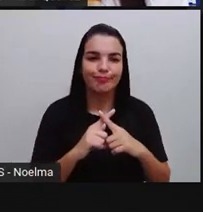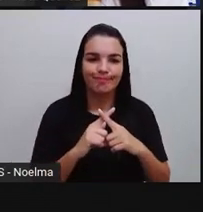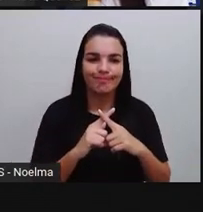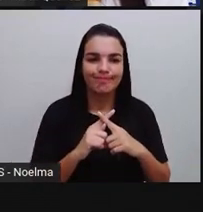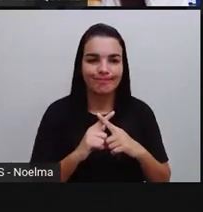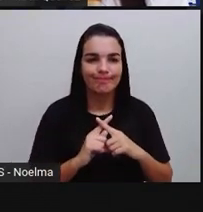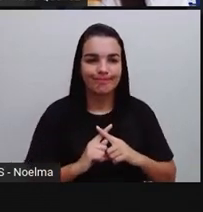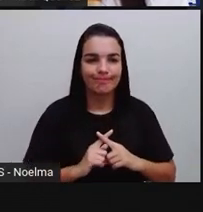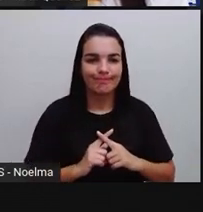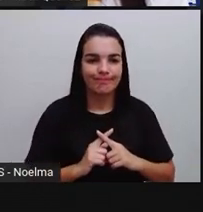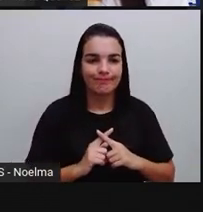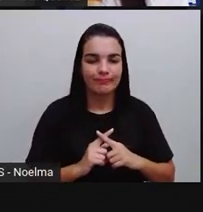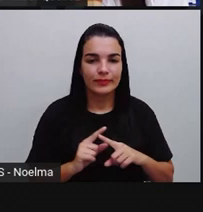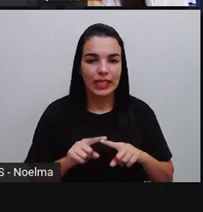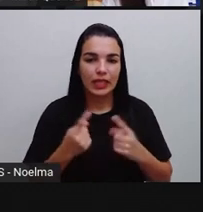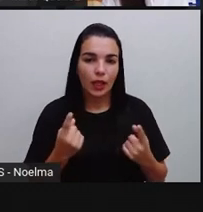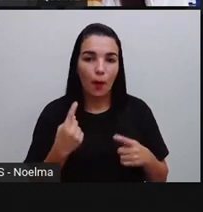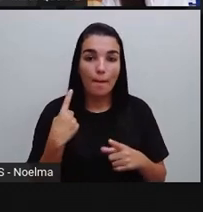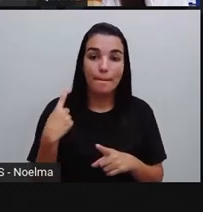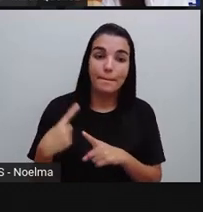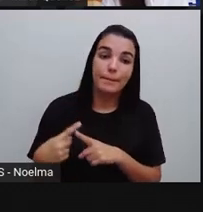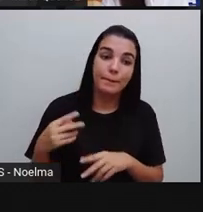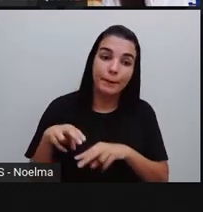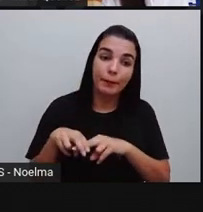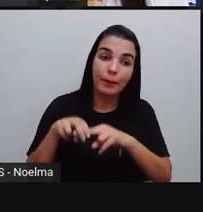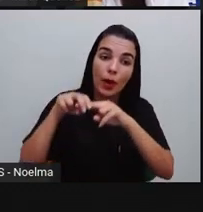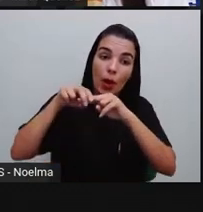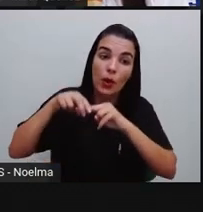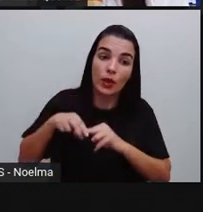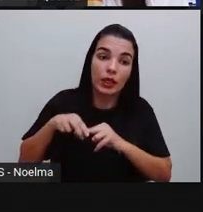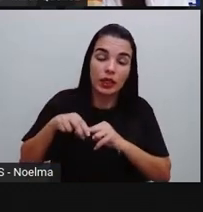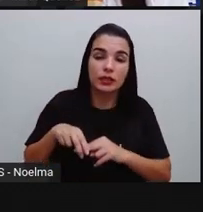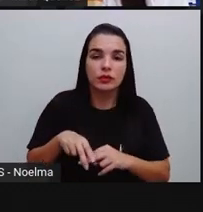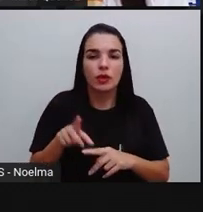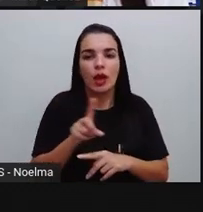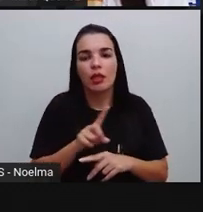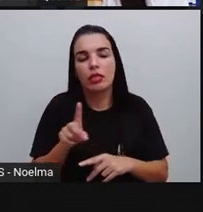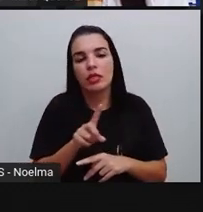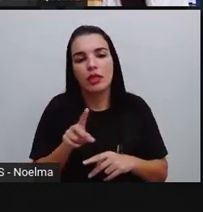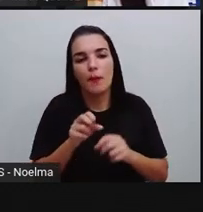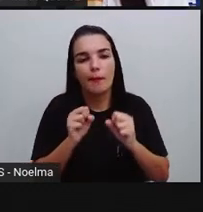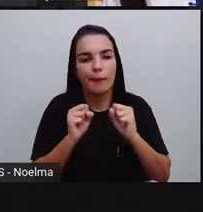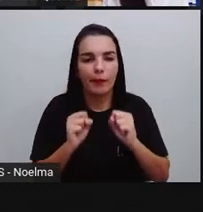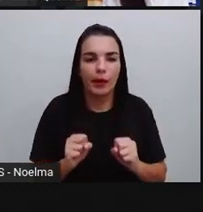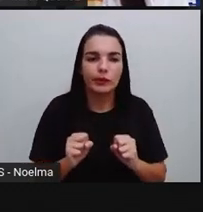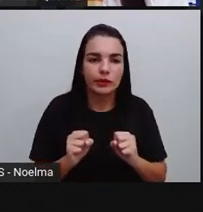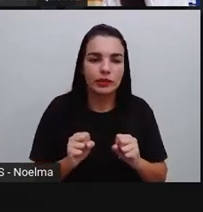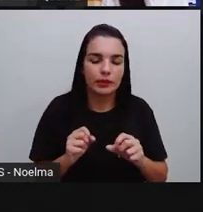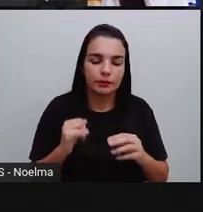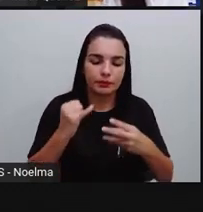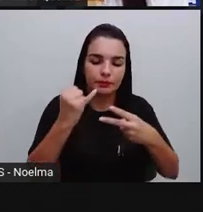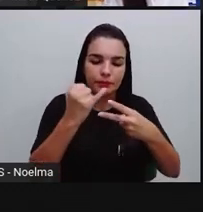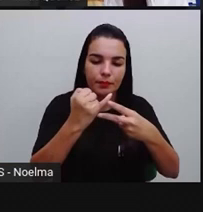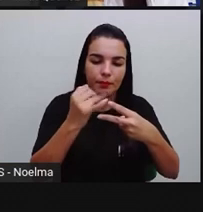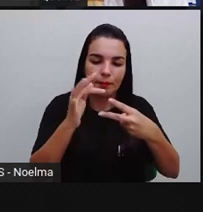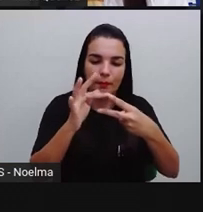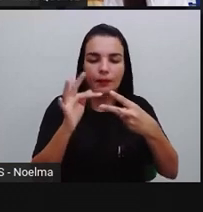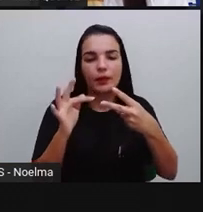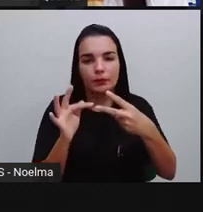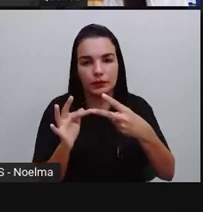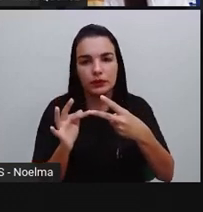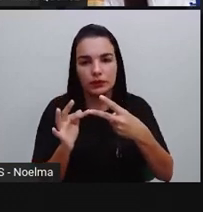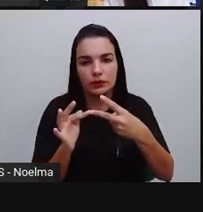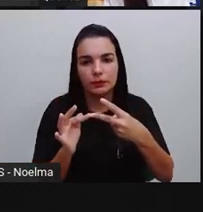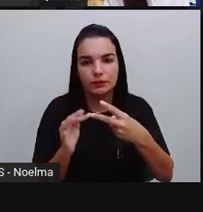cruzar aqui onde está apontado por essa flecha. Todos os outros pré-requisitos para ser considerado um